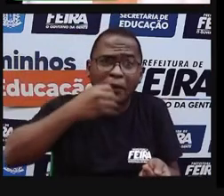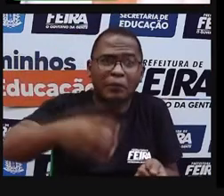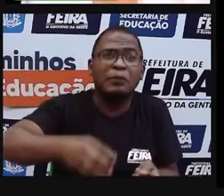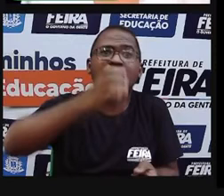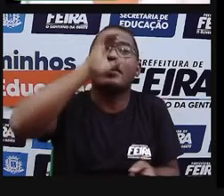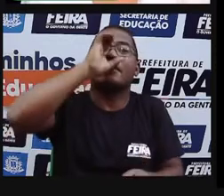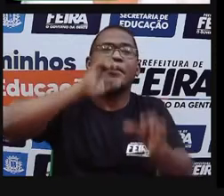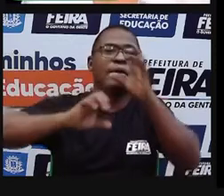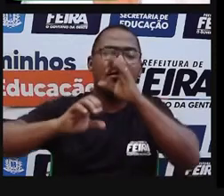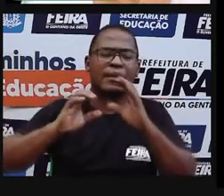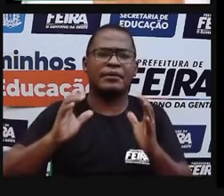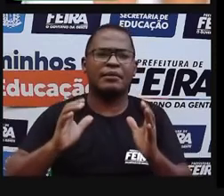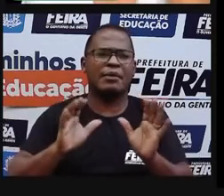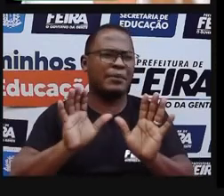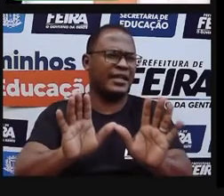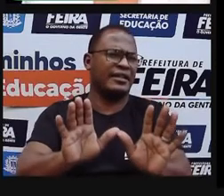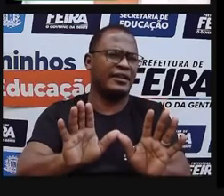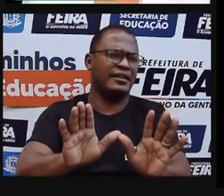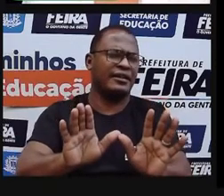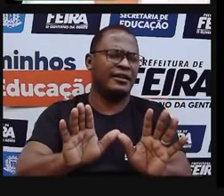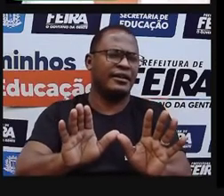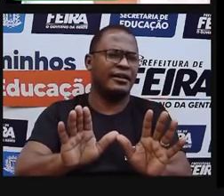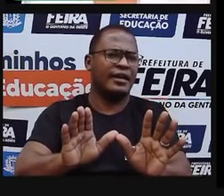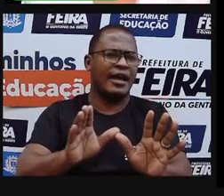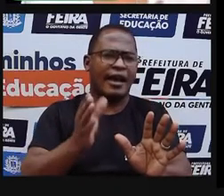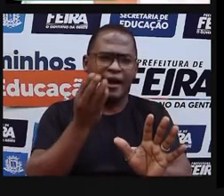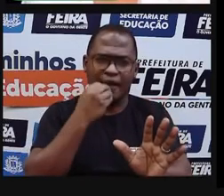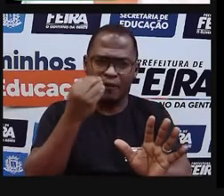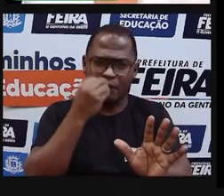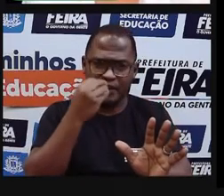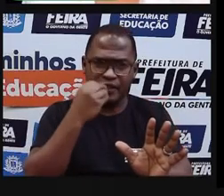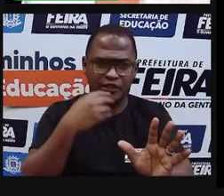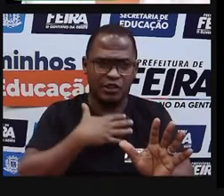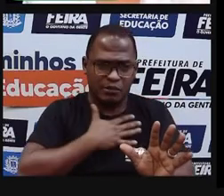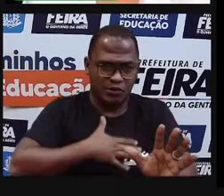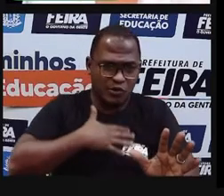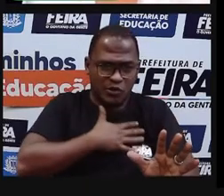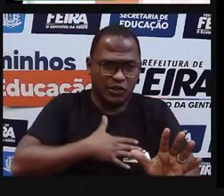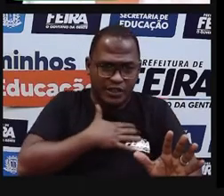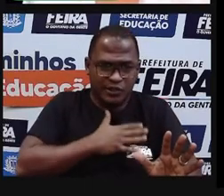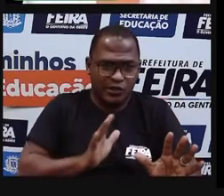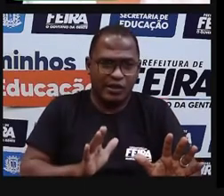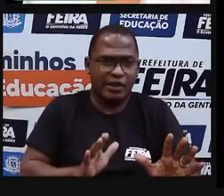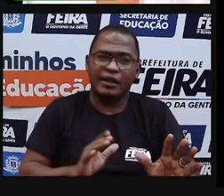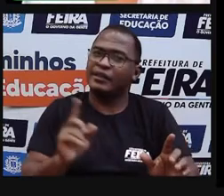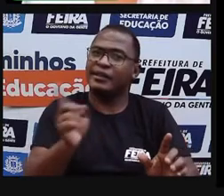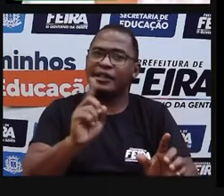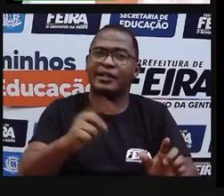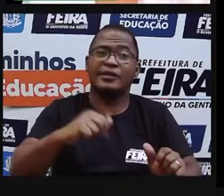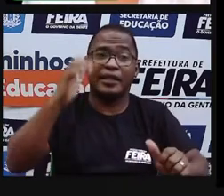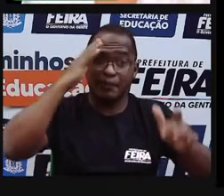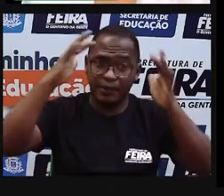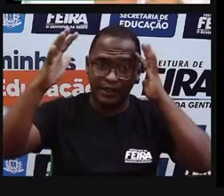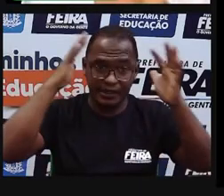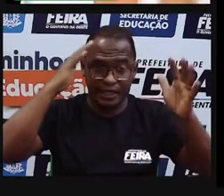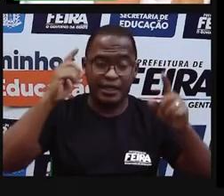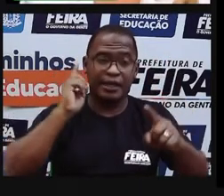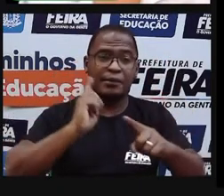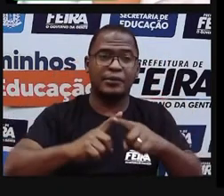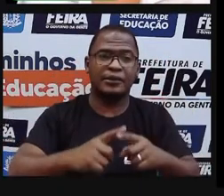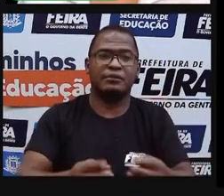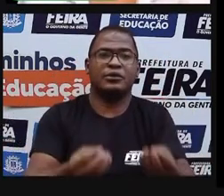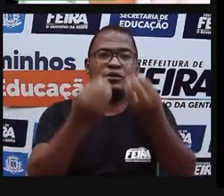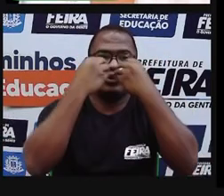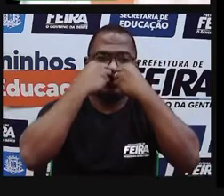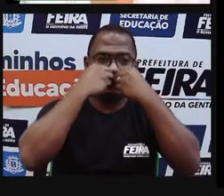objetivo da alimentação não é saciar só o meu desejo. Mas é saciar o meu corpo. E como é que eu cuido desse meu corpo? Porque quando eu penso